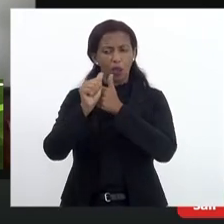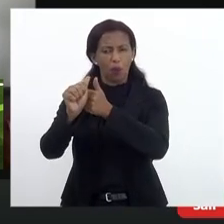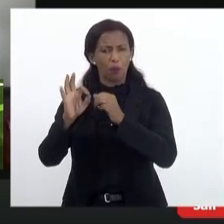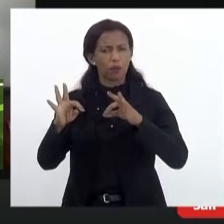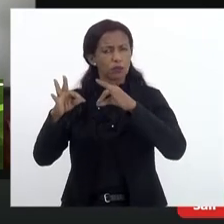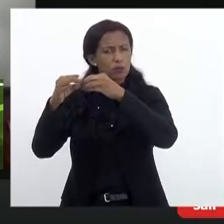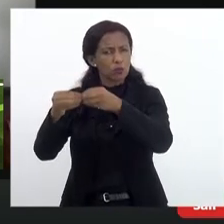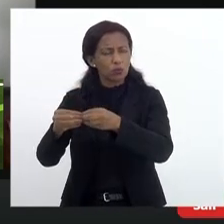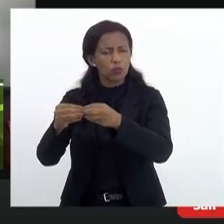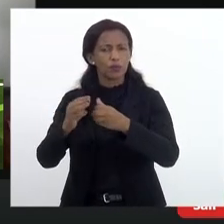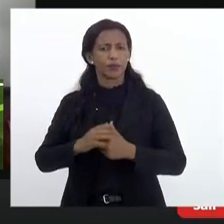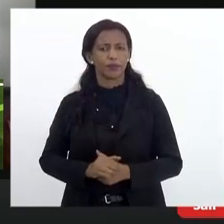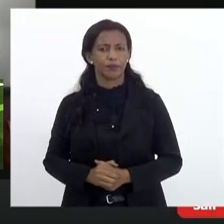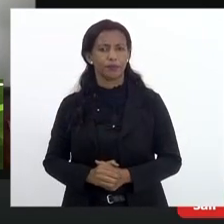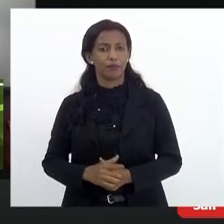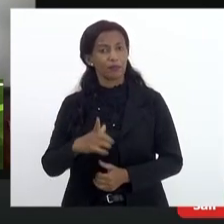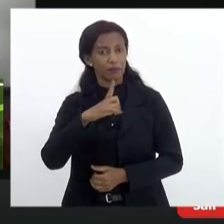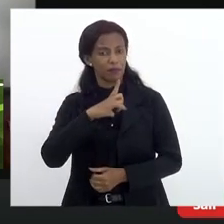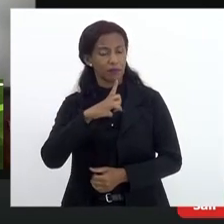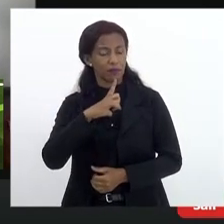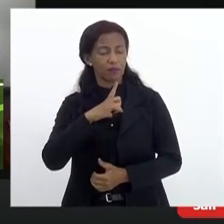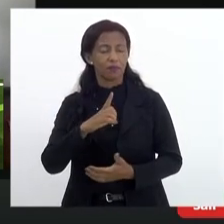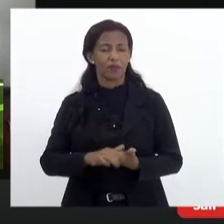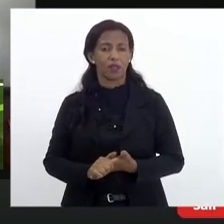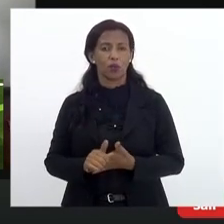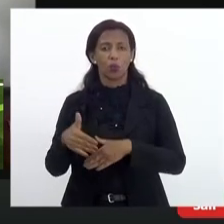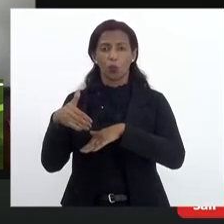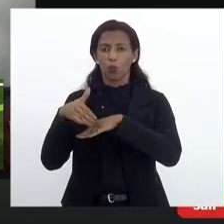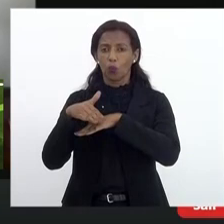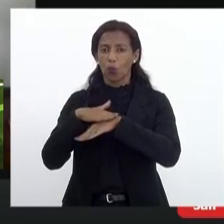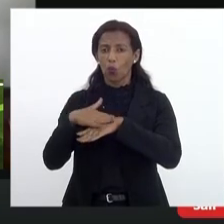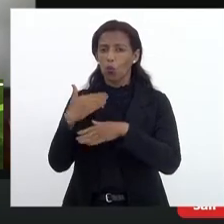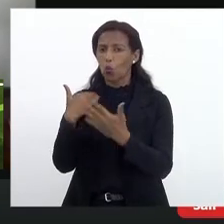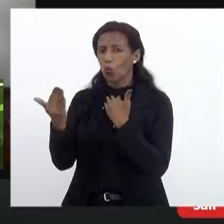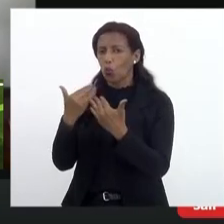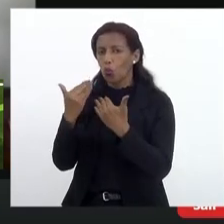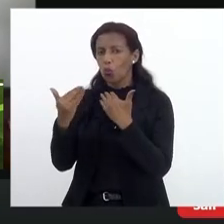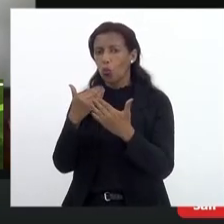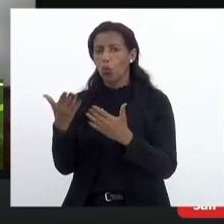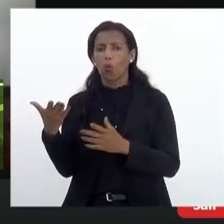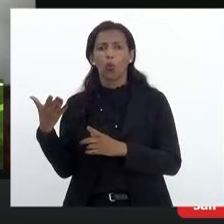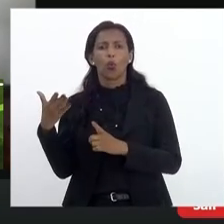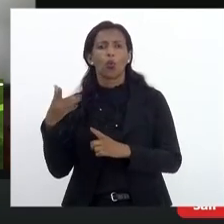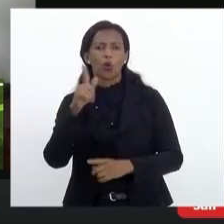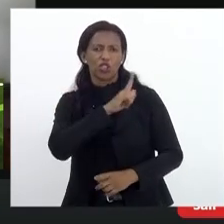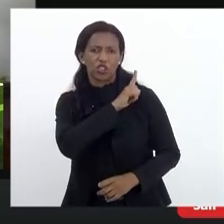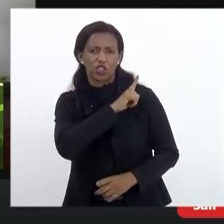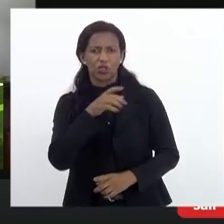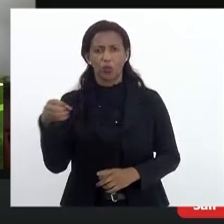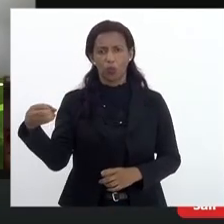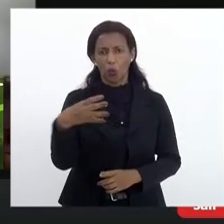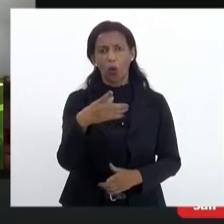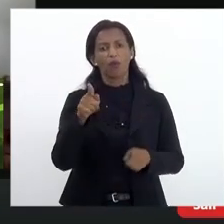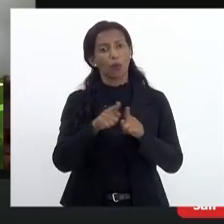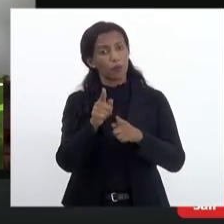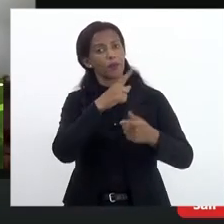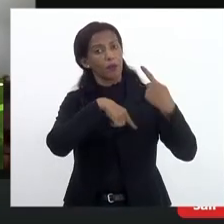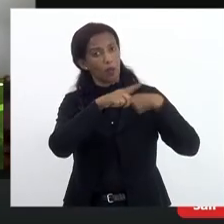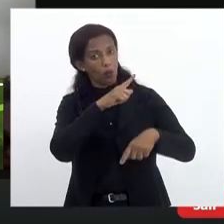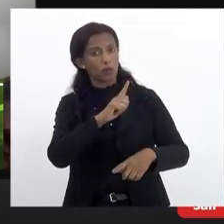tudo isso, tenho conversado diretamente com a atual gestão, como conversei com a gestão anterior,